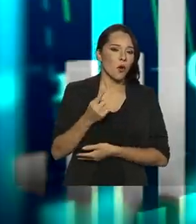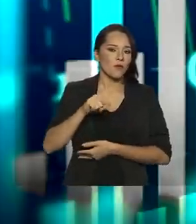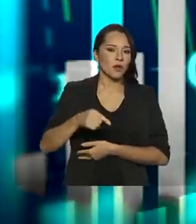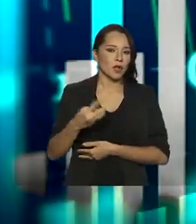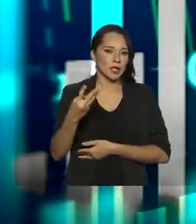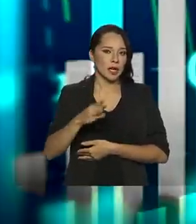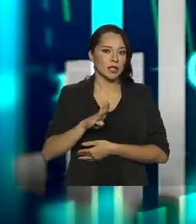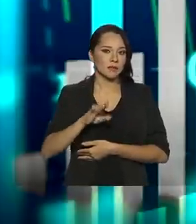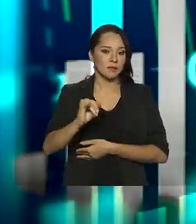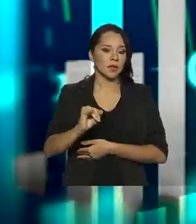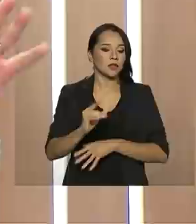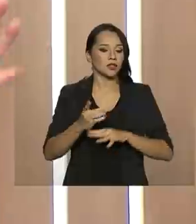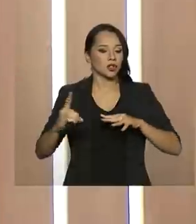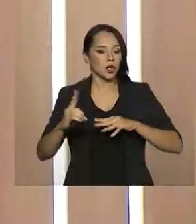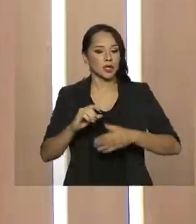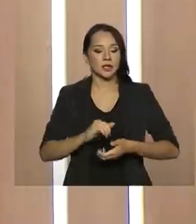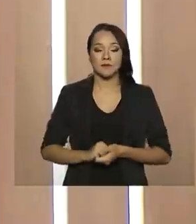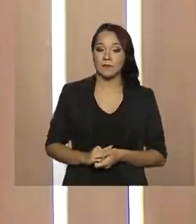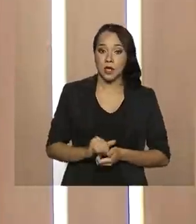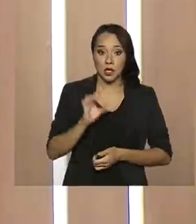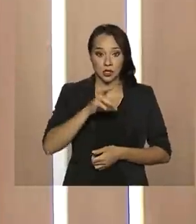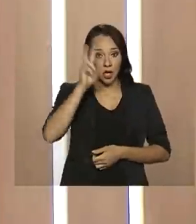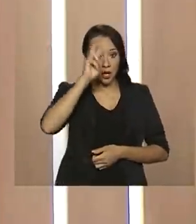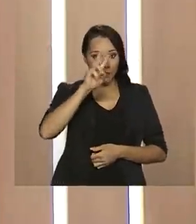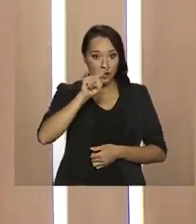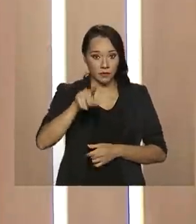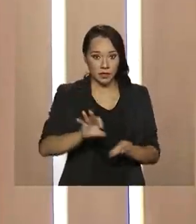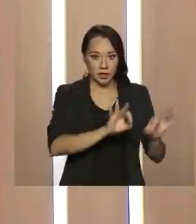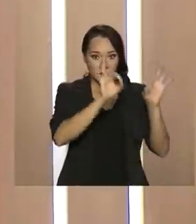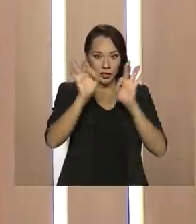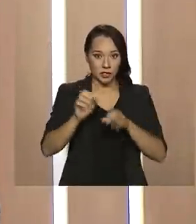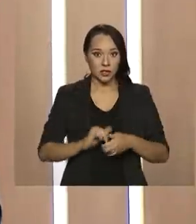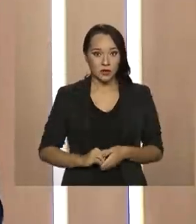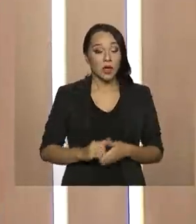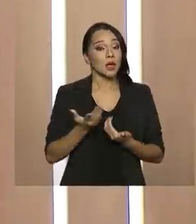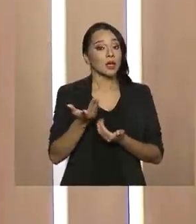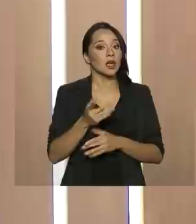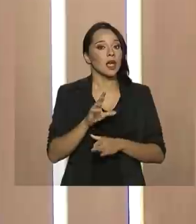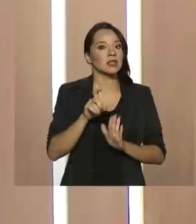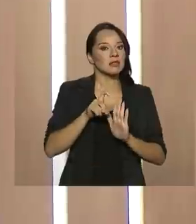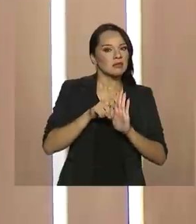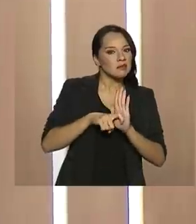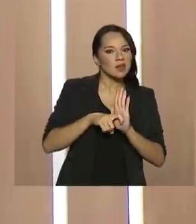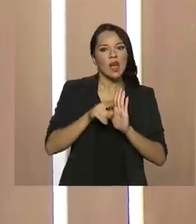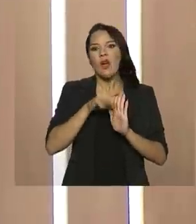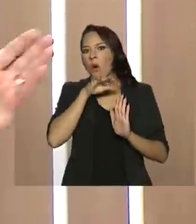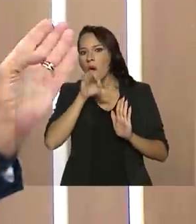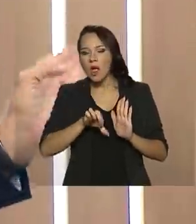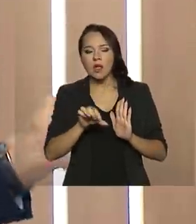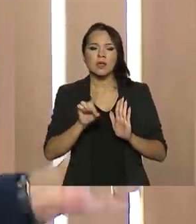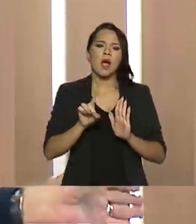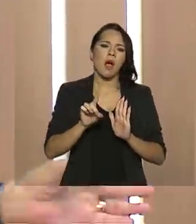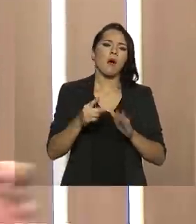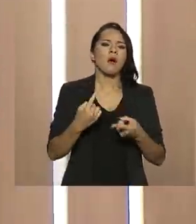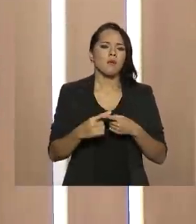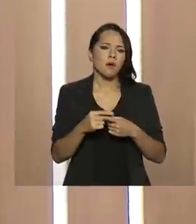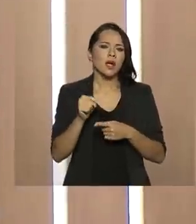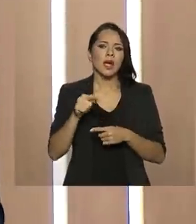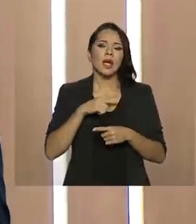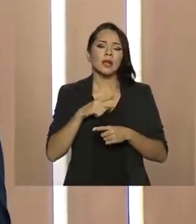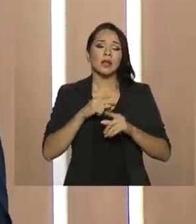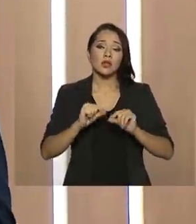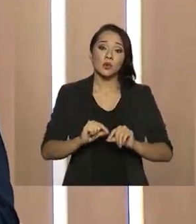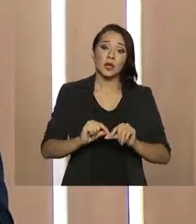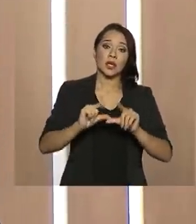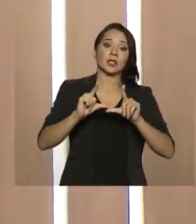,3 bilhão de dólares. Só lembrando para o nosso telespectador que o déficit não é necessariamente ruim, porque ele advém de um